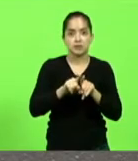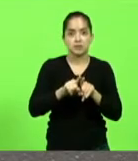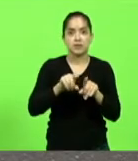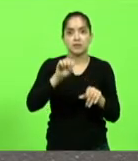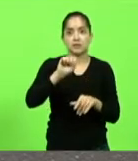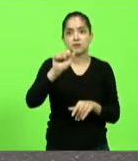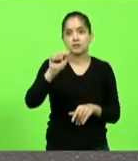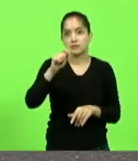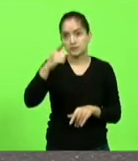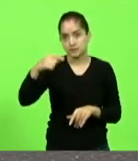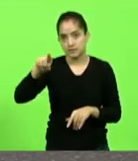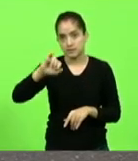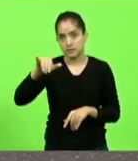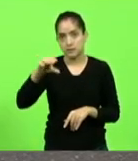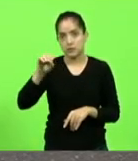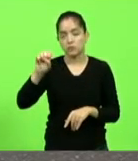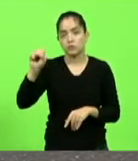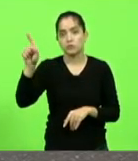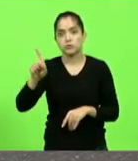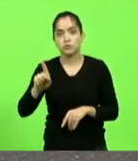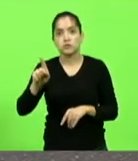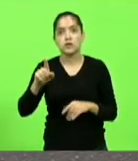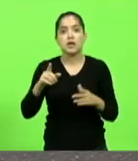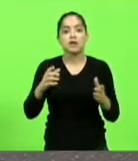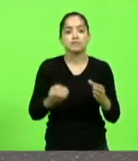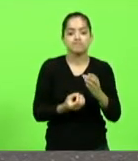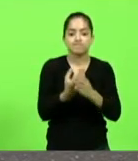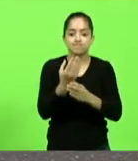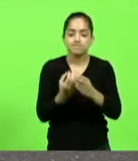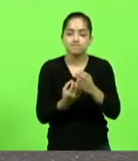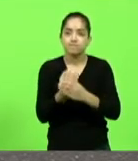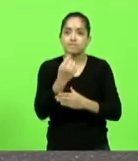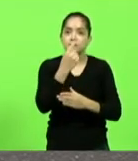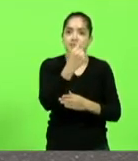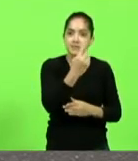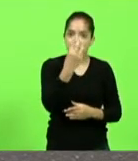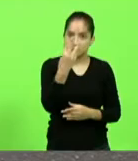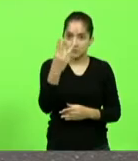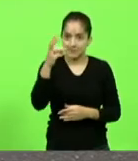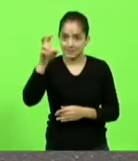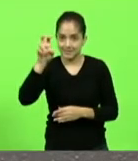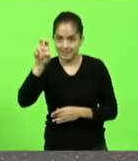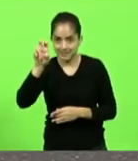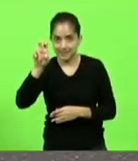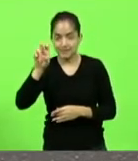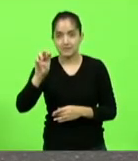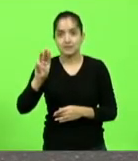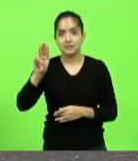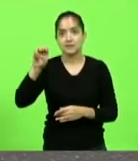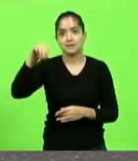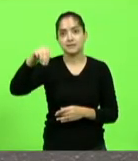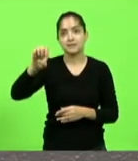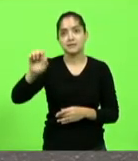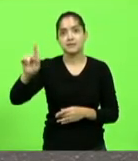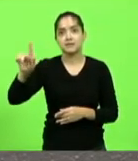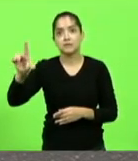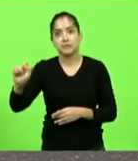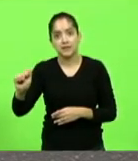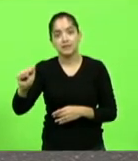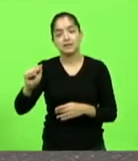que vai permitir a geração de 135 mega energia